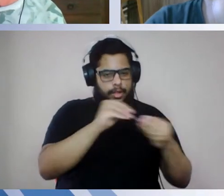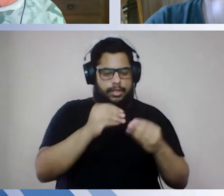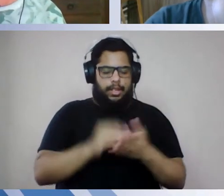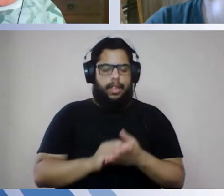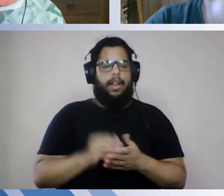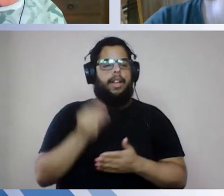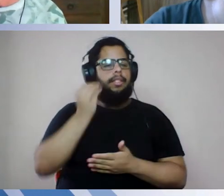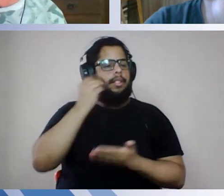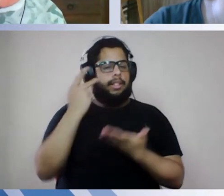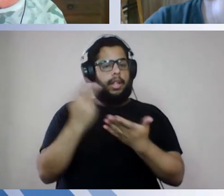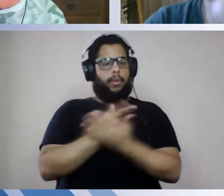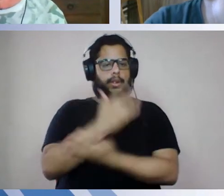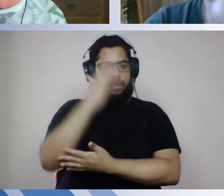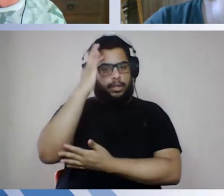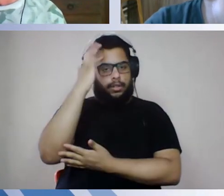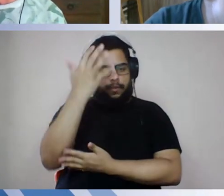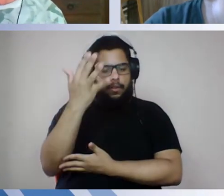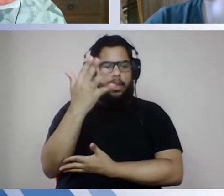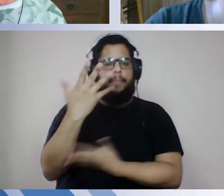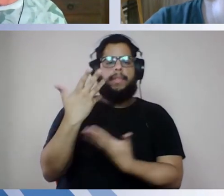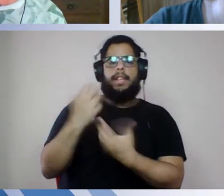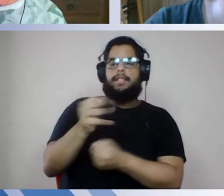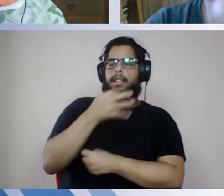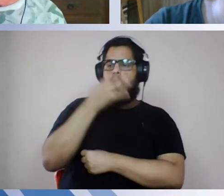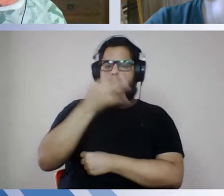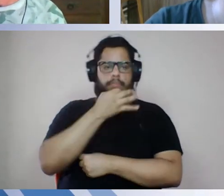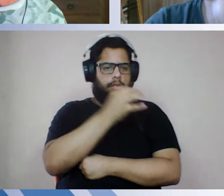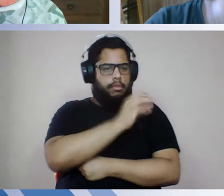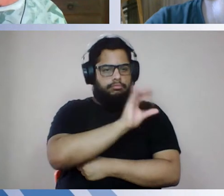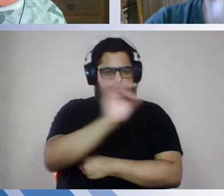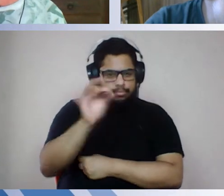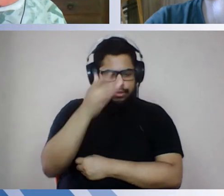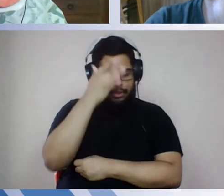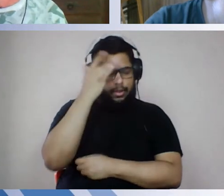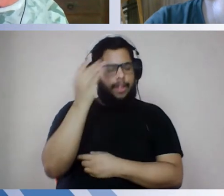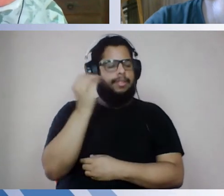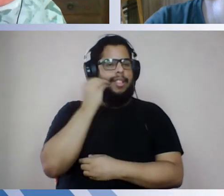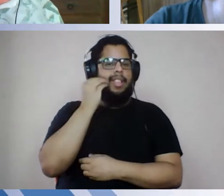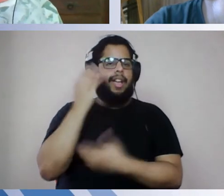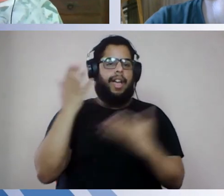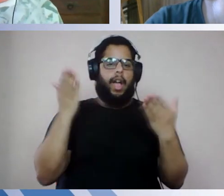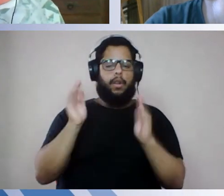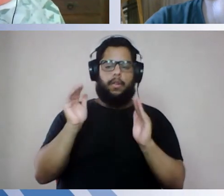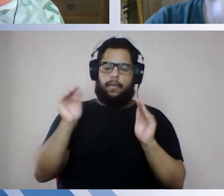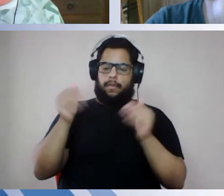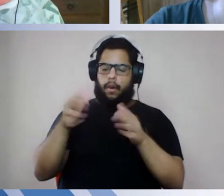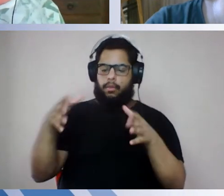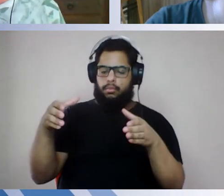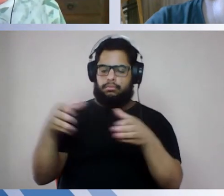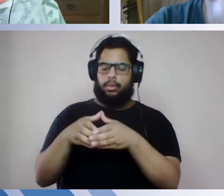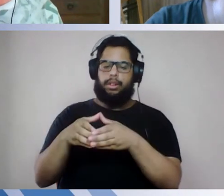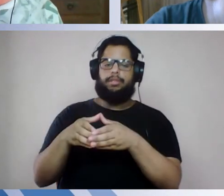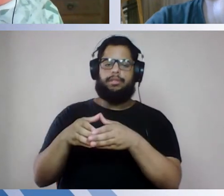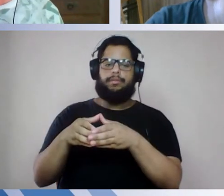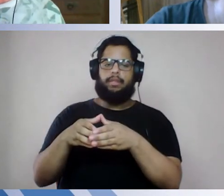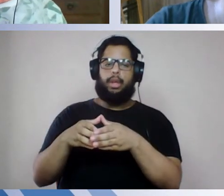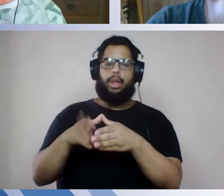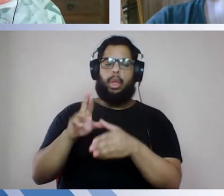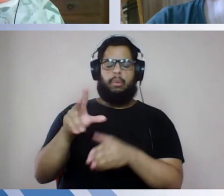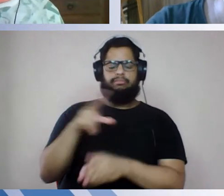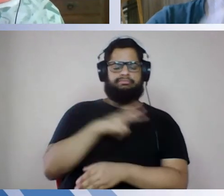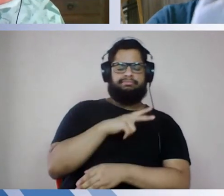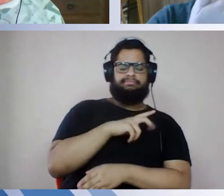longo do caminho, vamos ouvir todas as pessoas, mas vamos tentar agora colocar o coletivo e o controle da pandemia como uma prioridade, porque